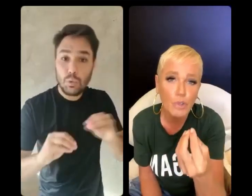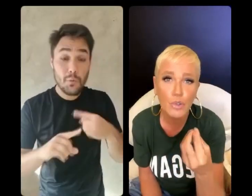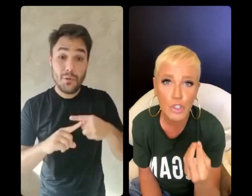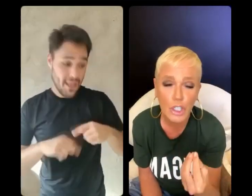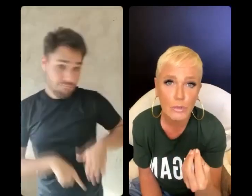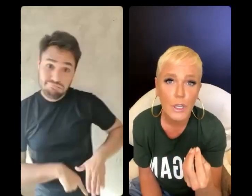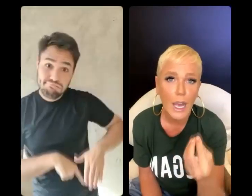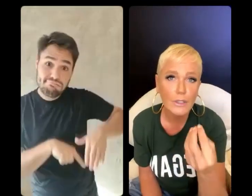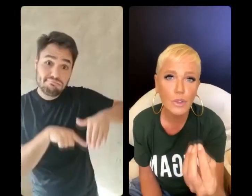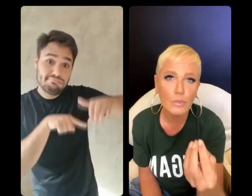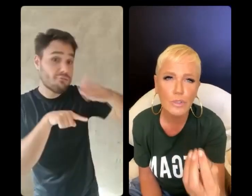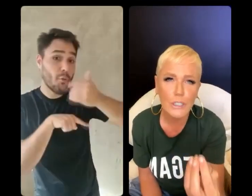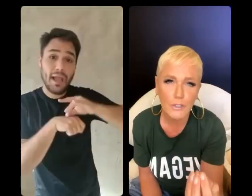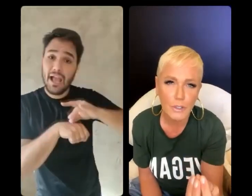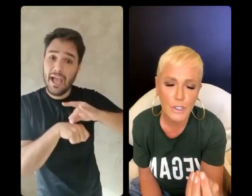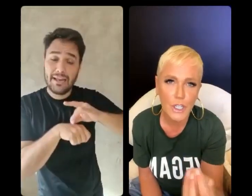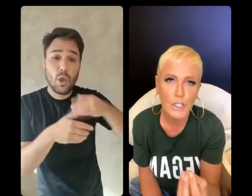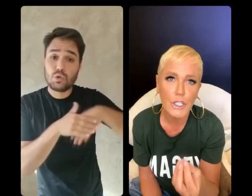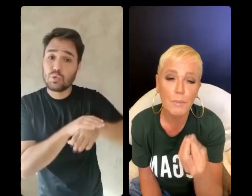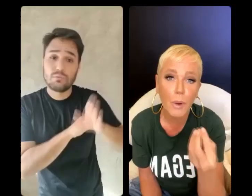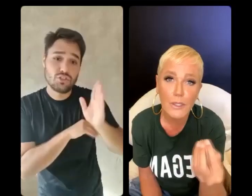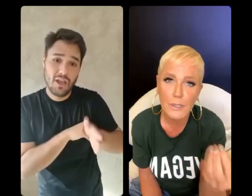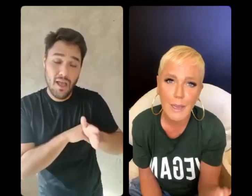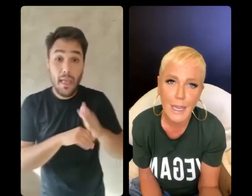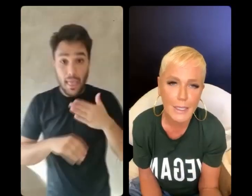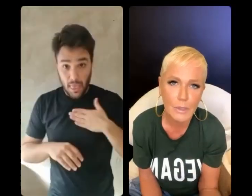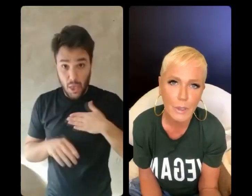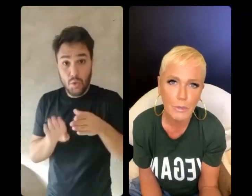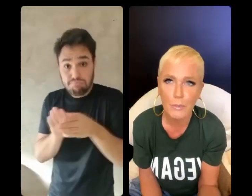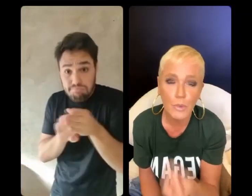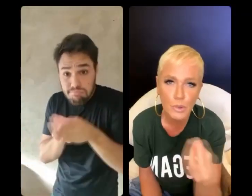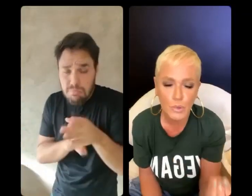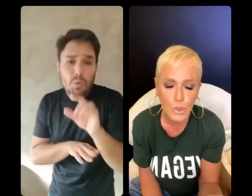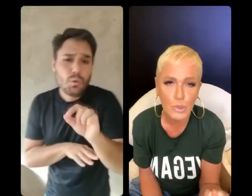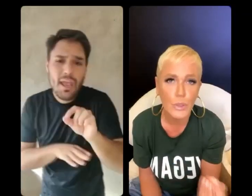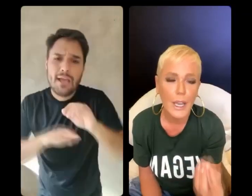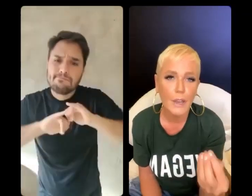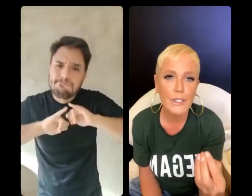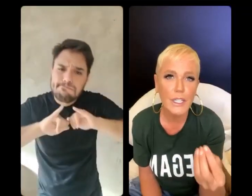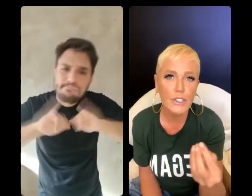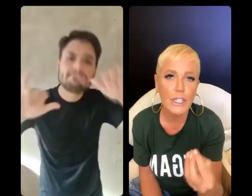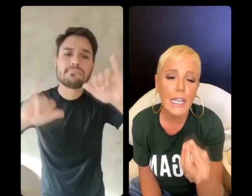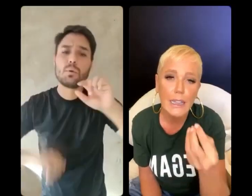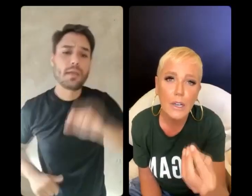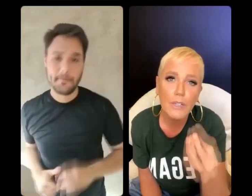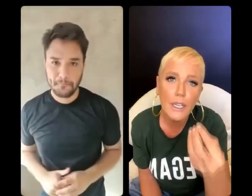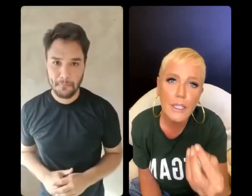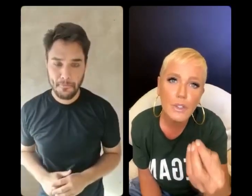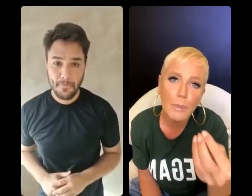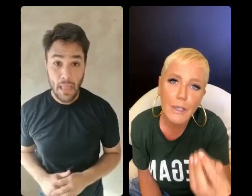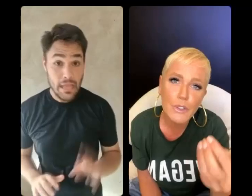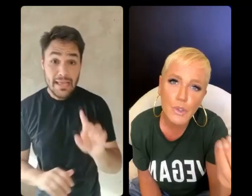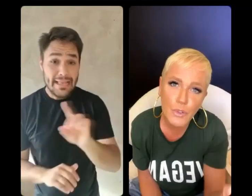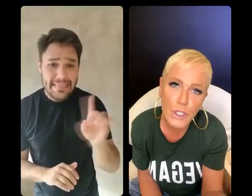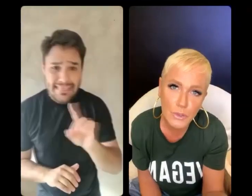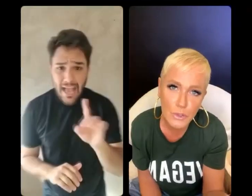O que eu sugiro a todo mundo que está vendo a gente, que possa espalhar isso pelo mundo todo, é o seguinte, não deem